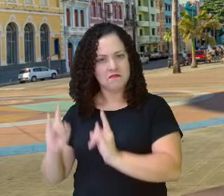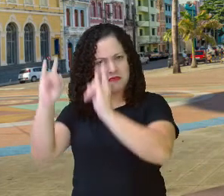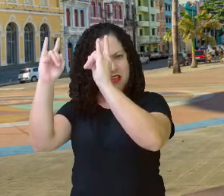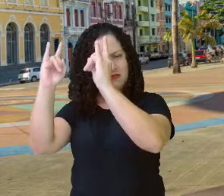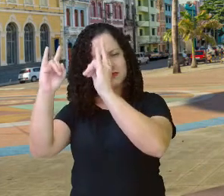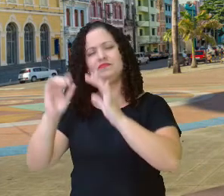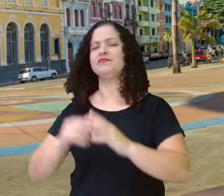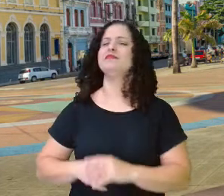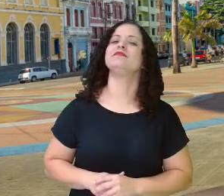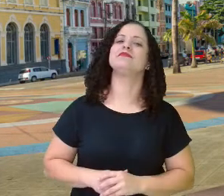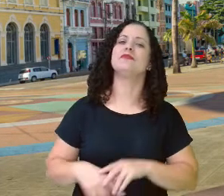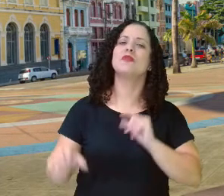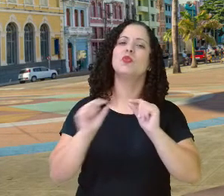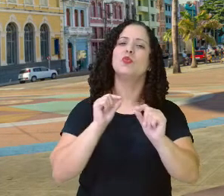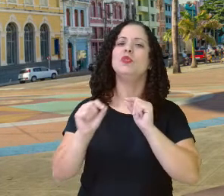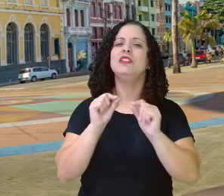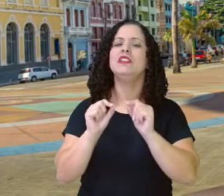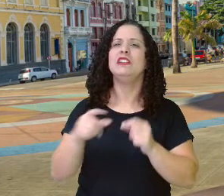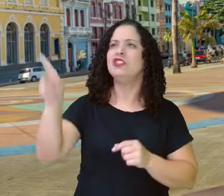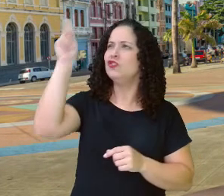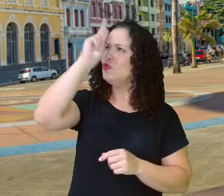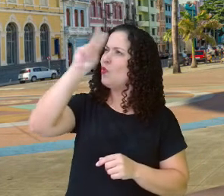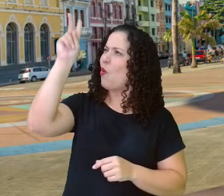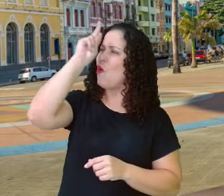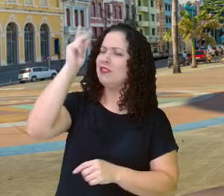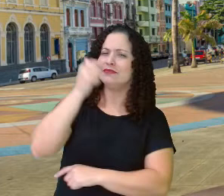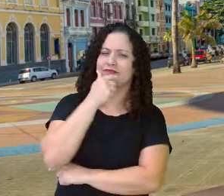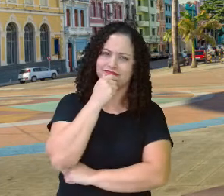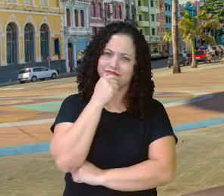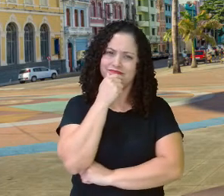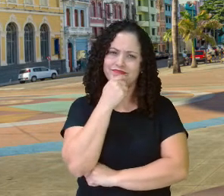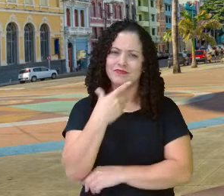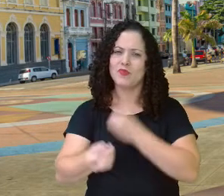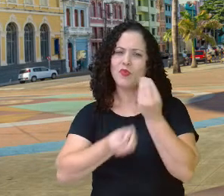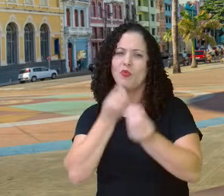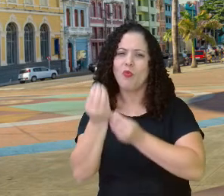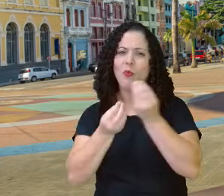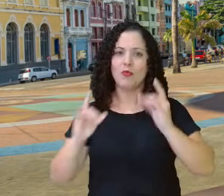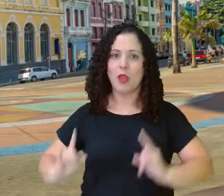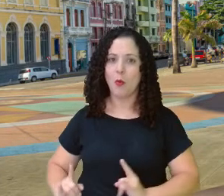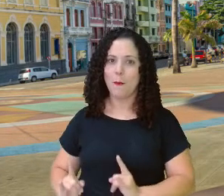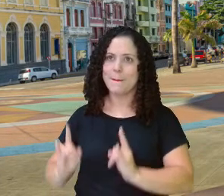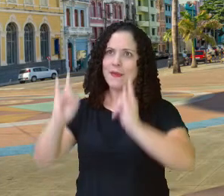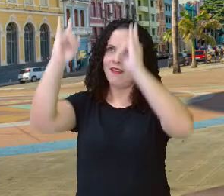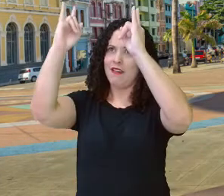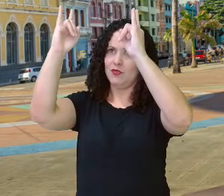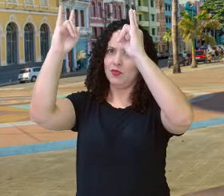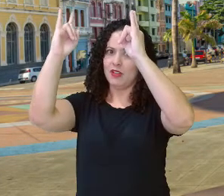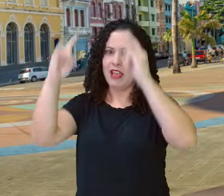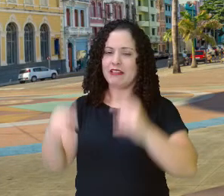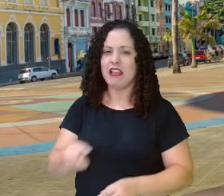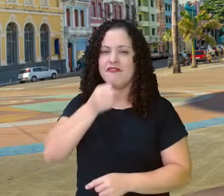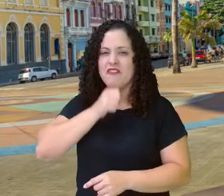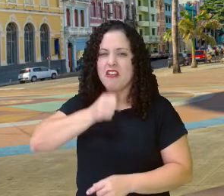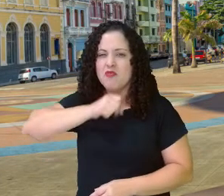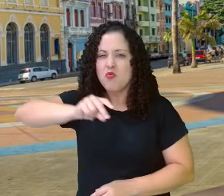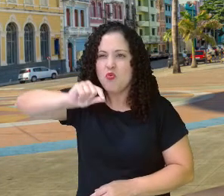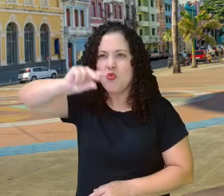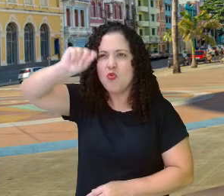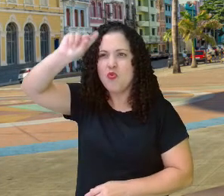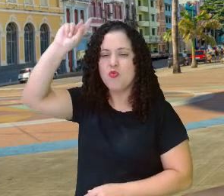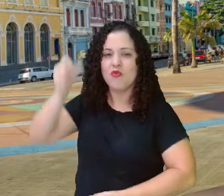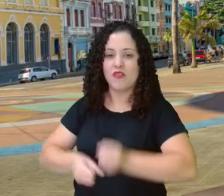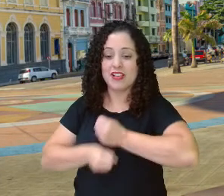o que são fontes históricas? O próprio prédio, gente, ele pode ser uma fonte. A gente vê esse prédio mais antigo. A gente vai dizer que ele foi